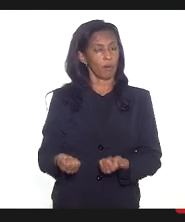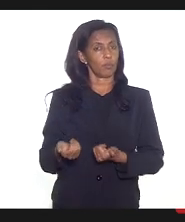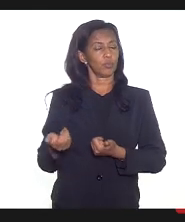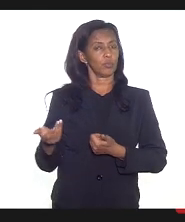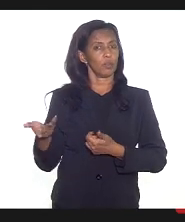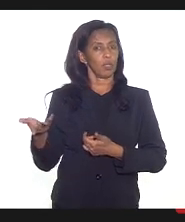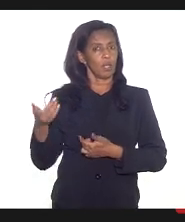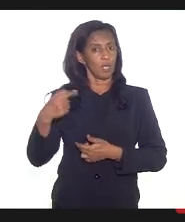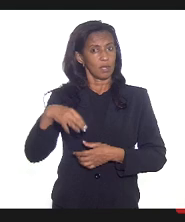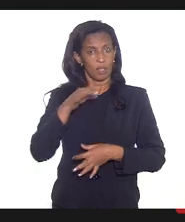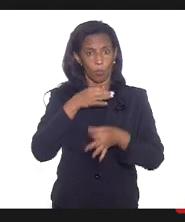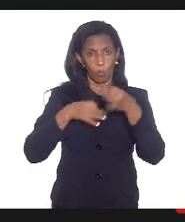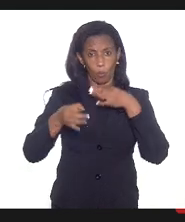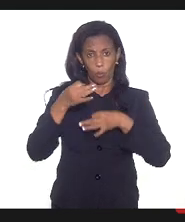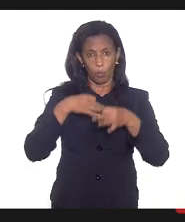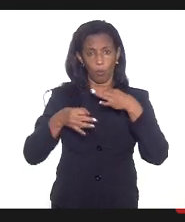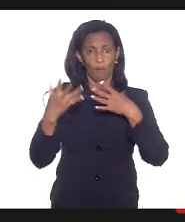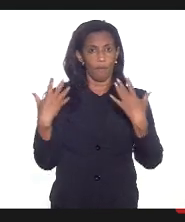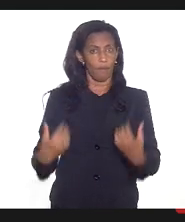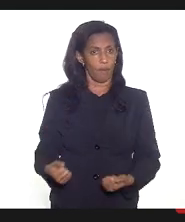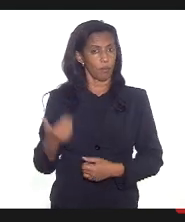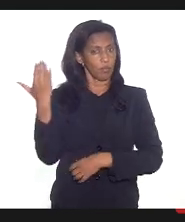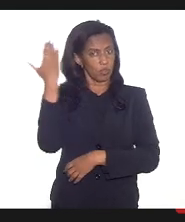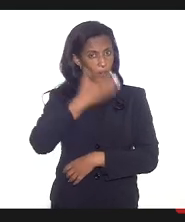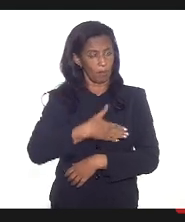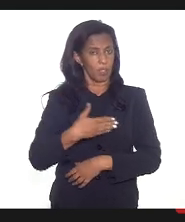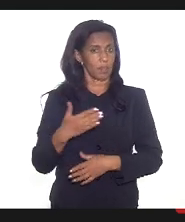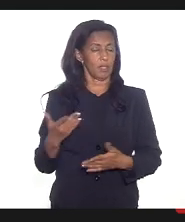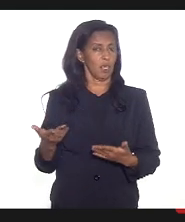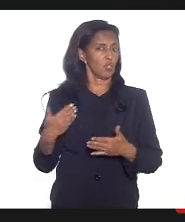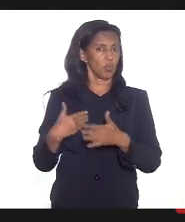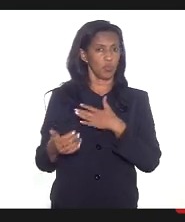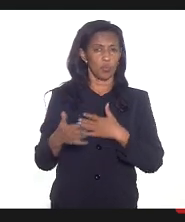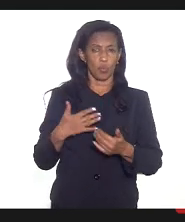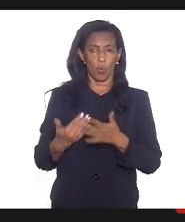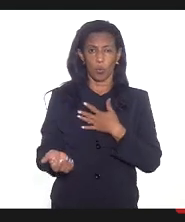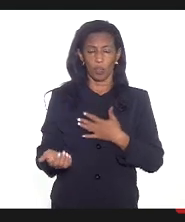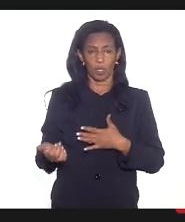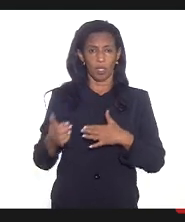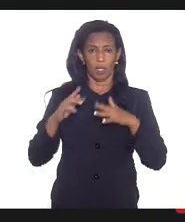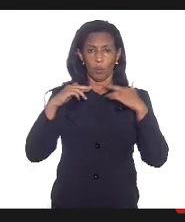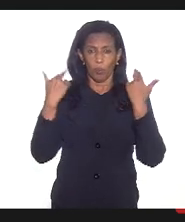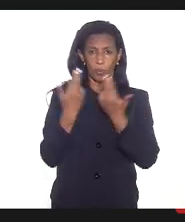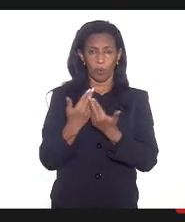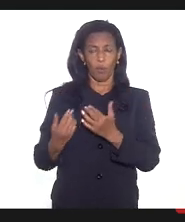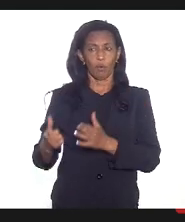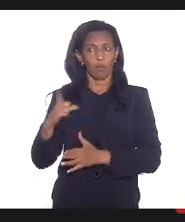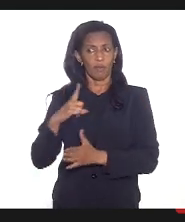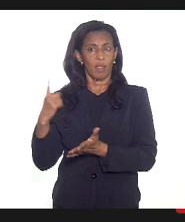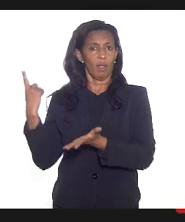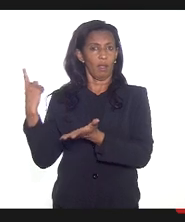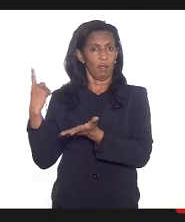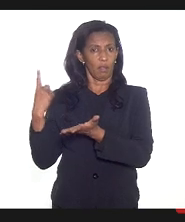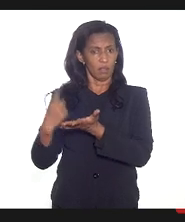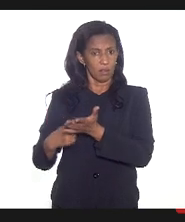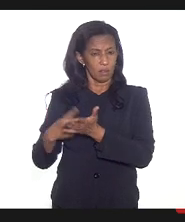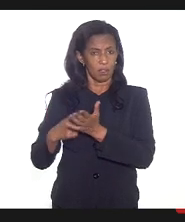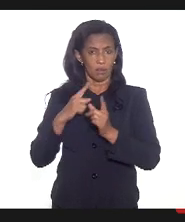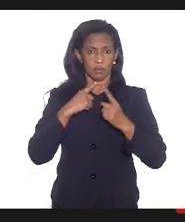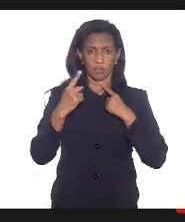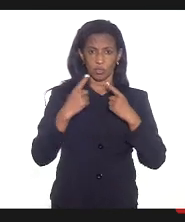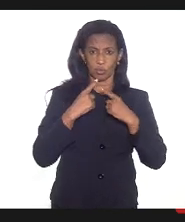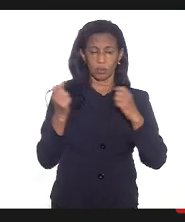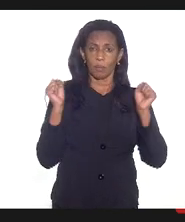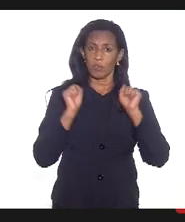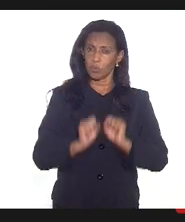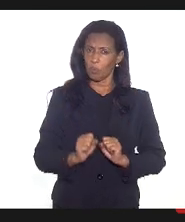questão se necessário vamos estar presentes em quaisquer fóruns que venham a ter essa discussão para que a gente